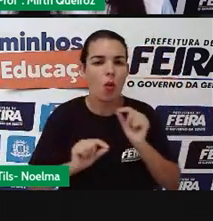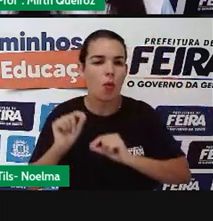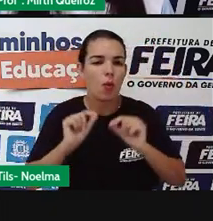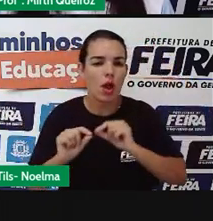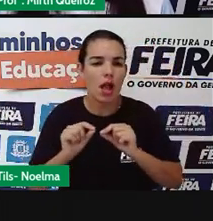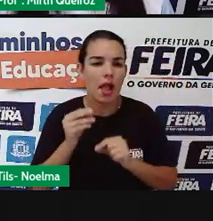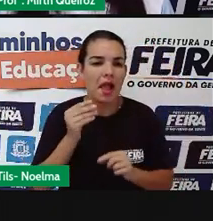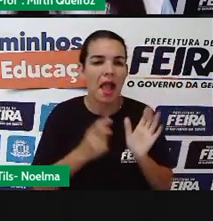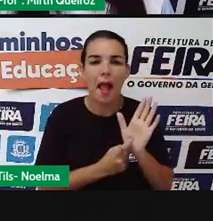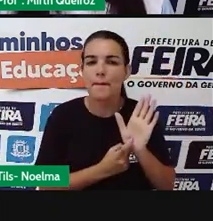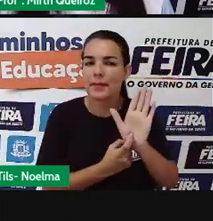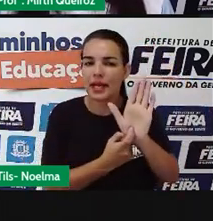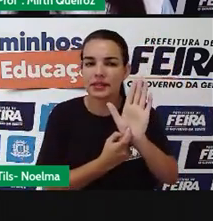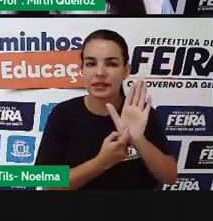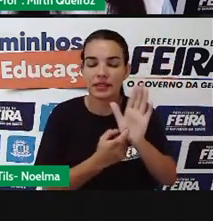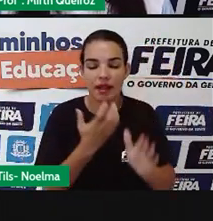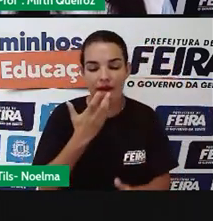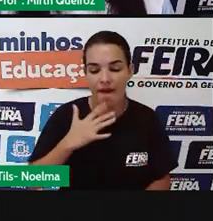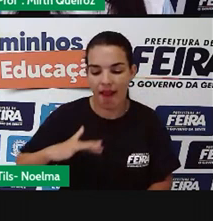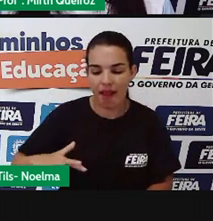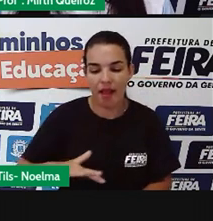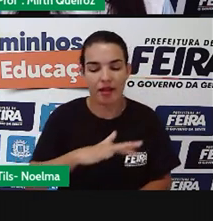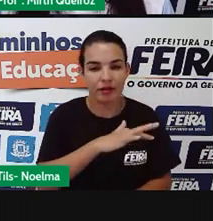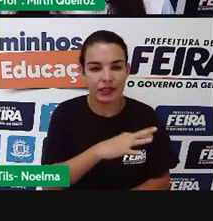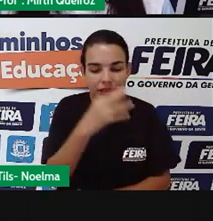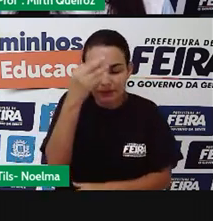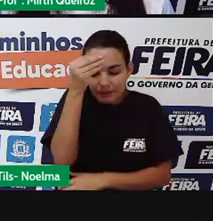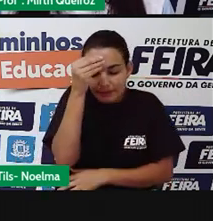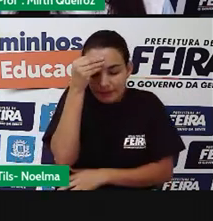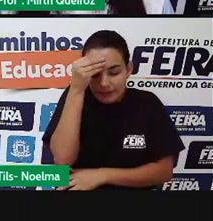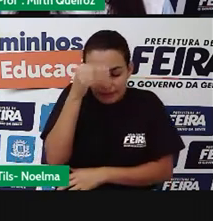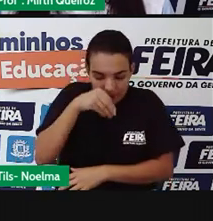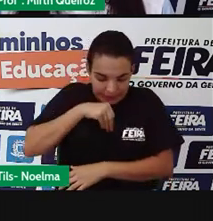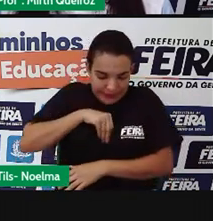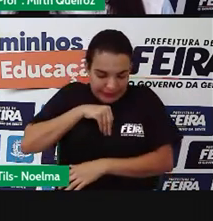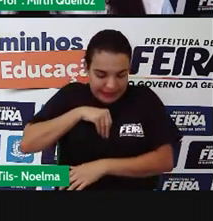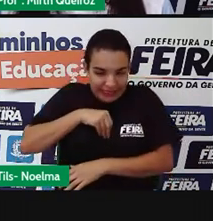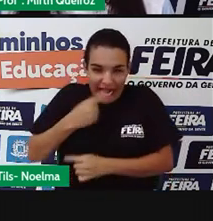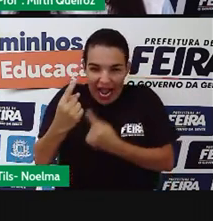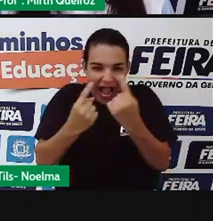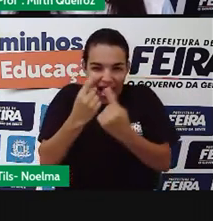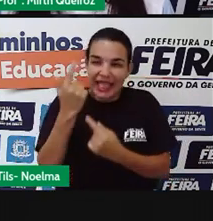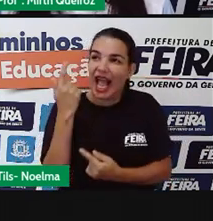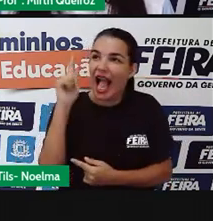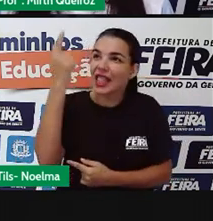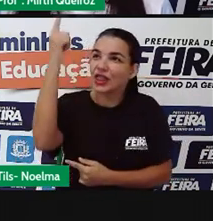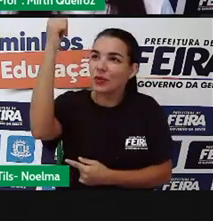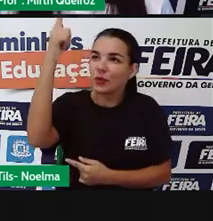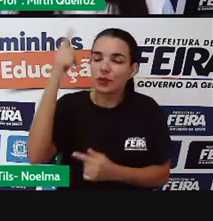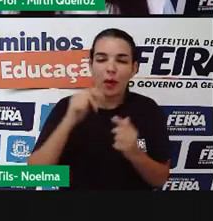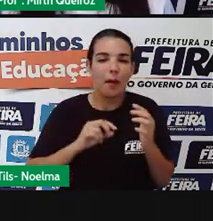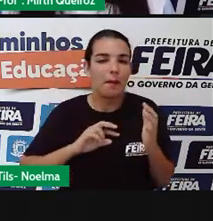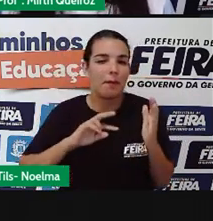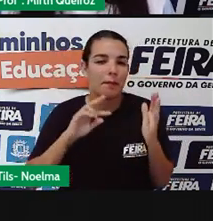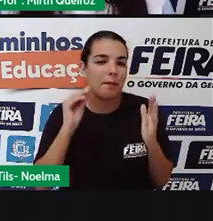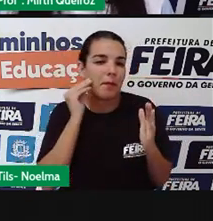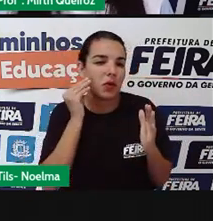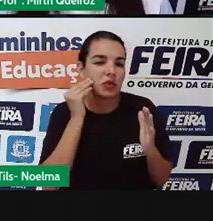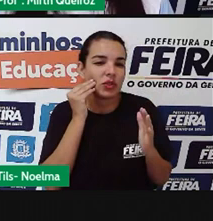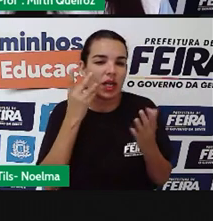infância inconsciente dentro de cada adulto, simbolizando sentimentos de amor, esperança e